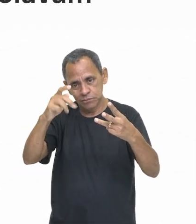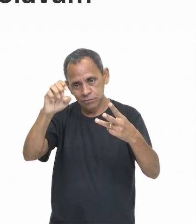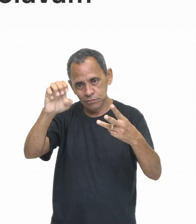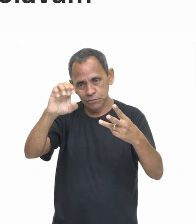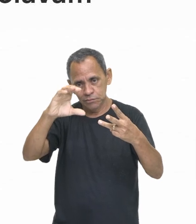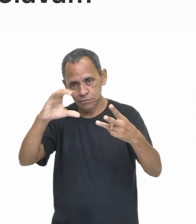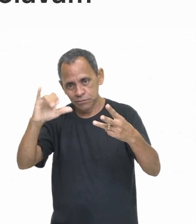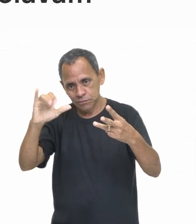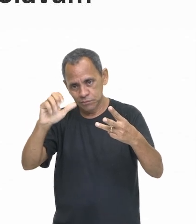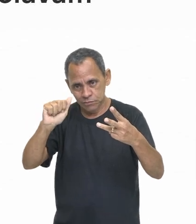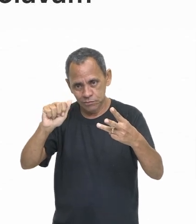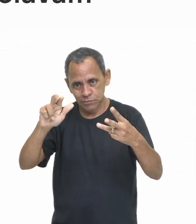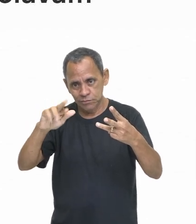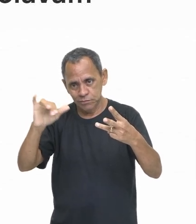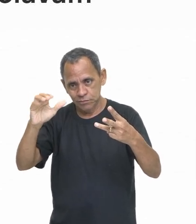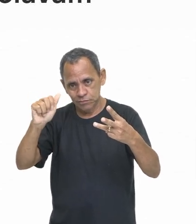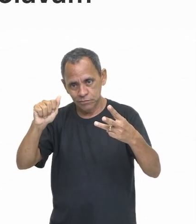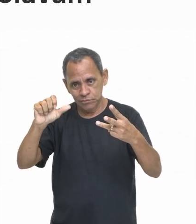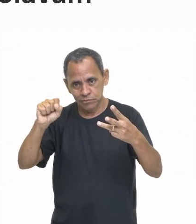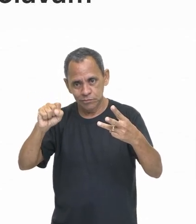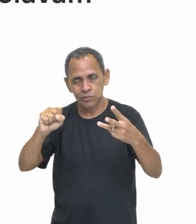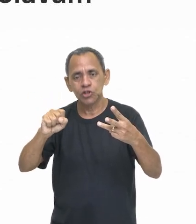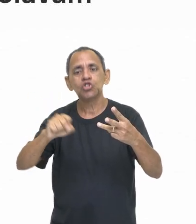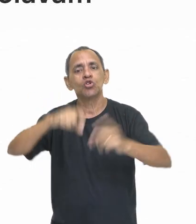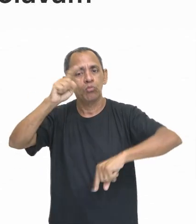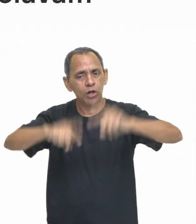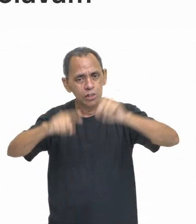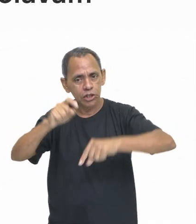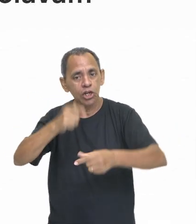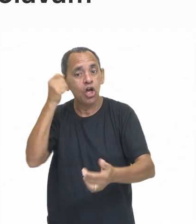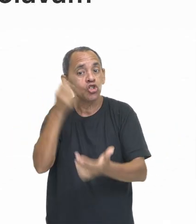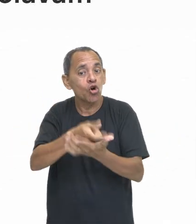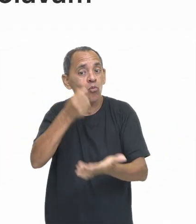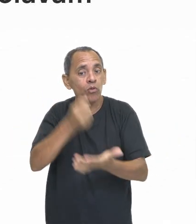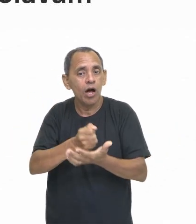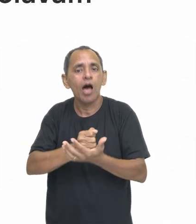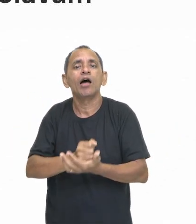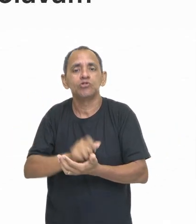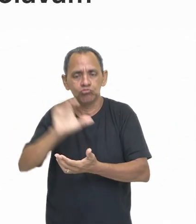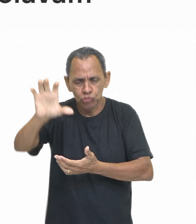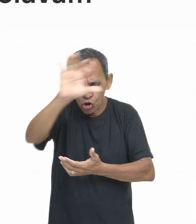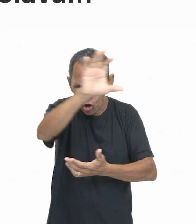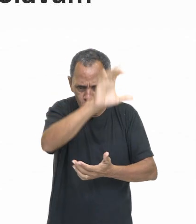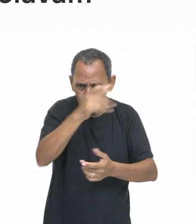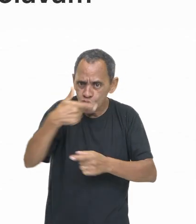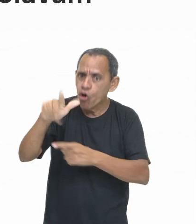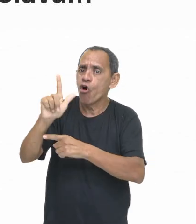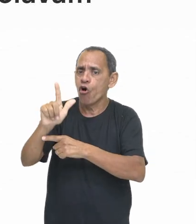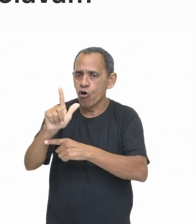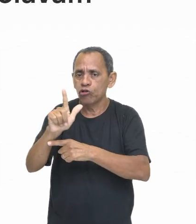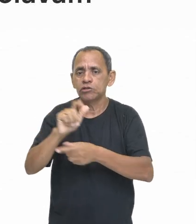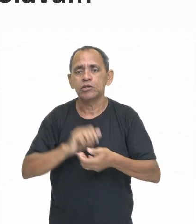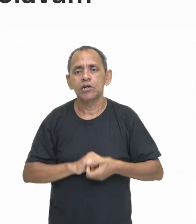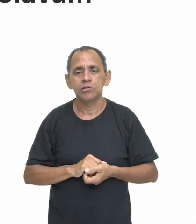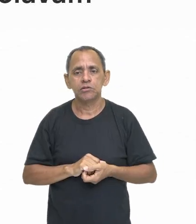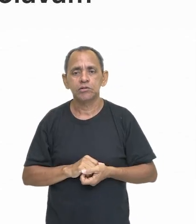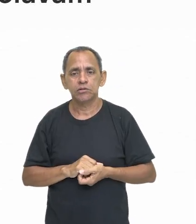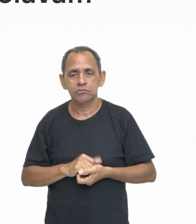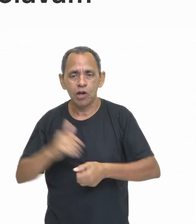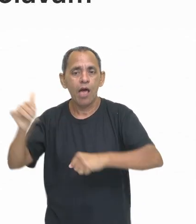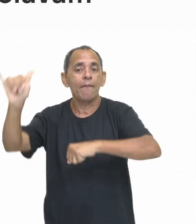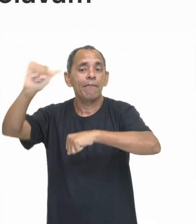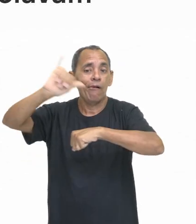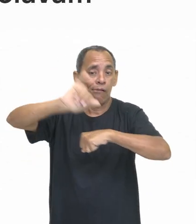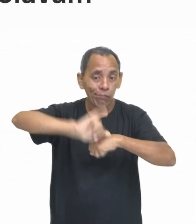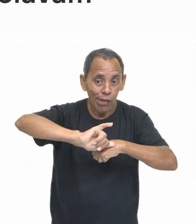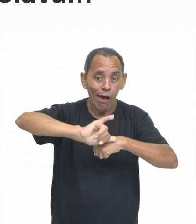especiarias? Normalmente, são produtos comprados de outras regiões, como está falando, por exemplo, ali, que vinham da Ásia,